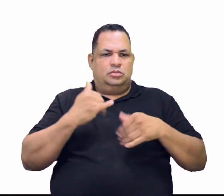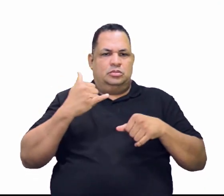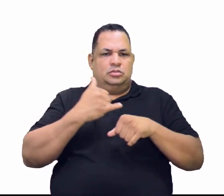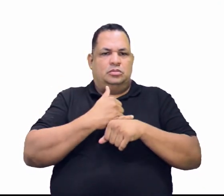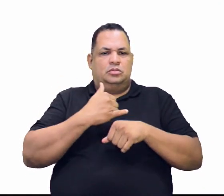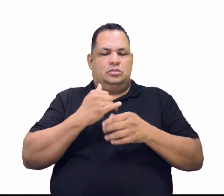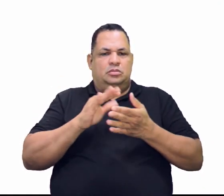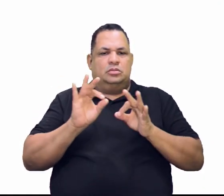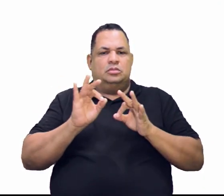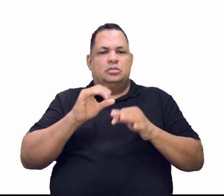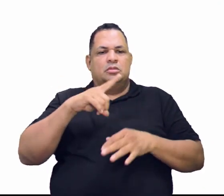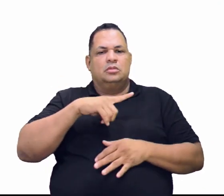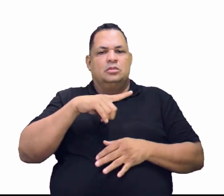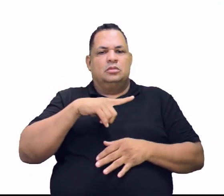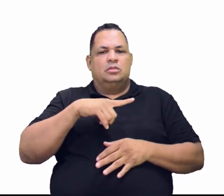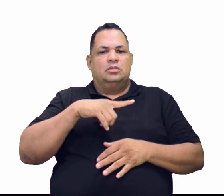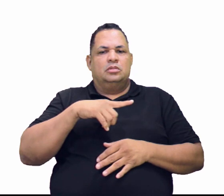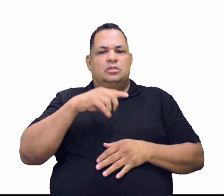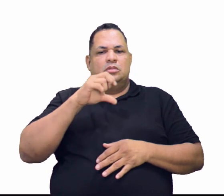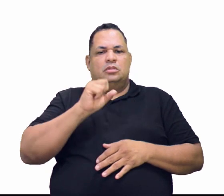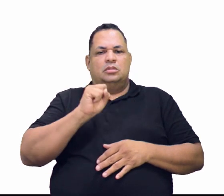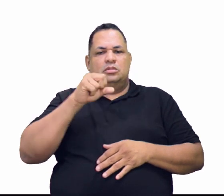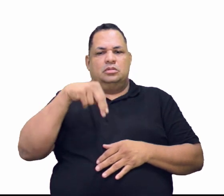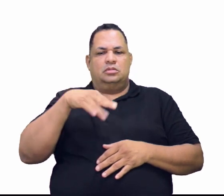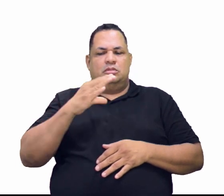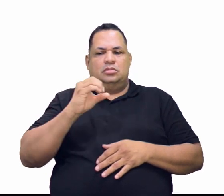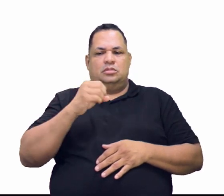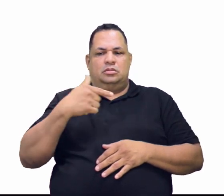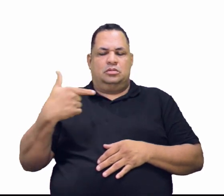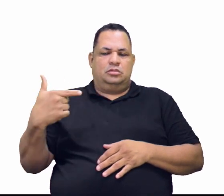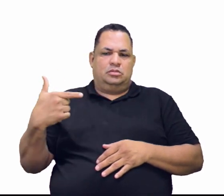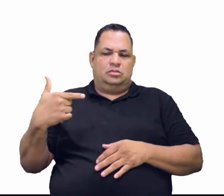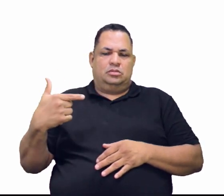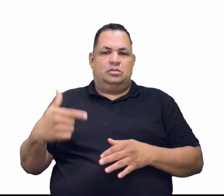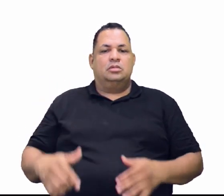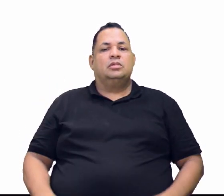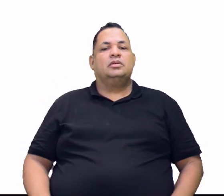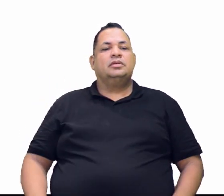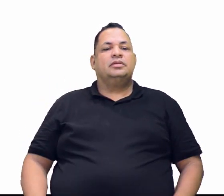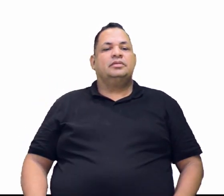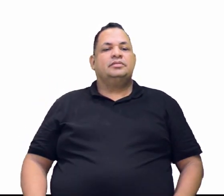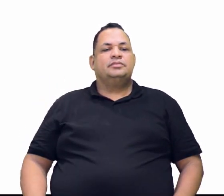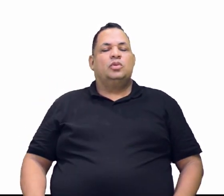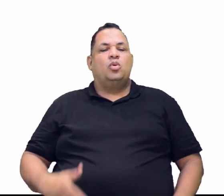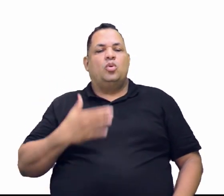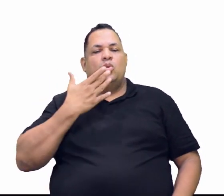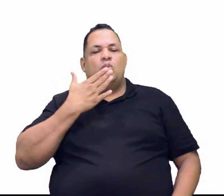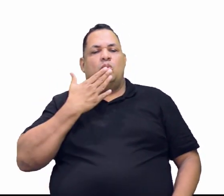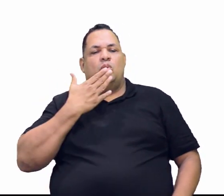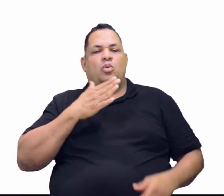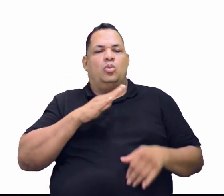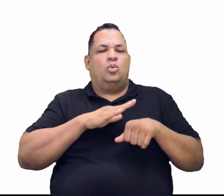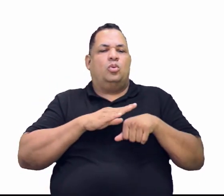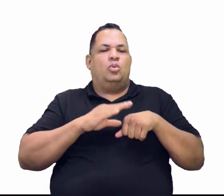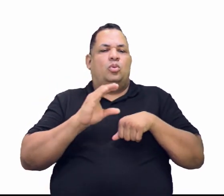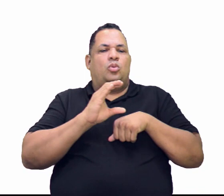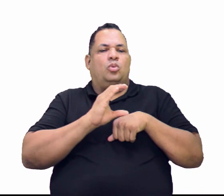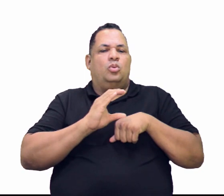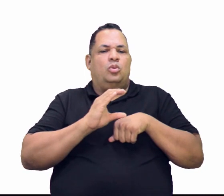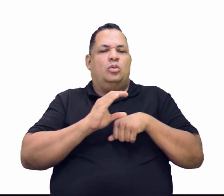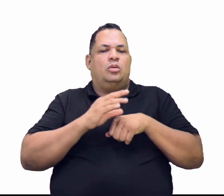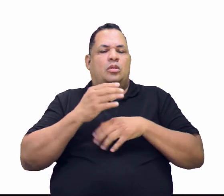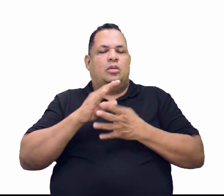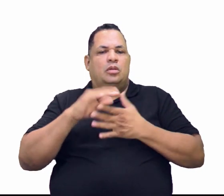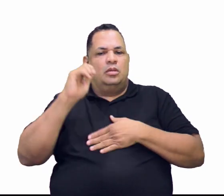estânio. Aqui tem a sigla, né? Na tabela periódica. De cor cinza, ou preta, ou